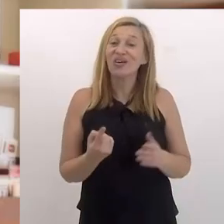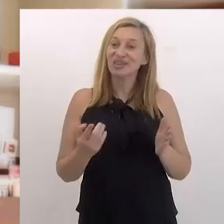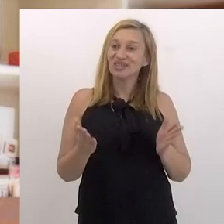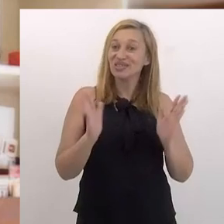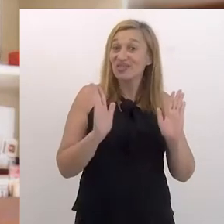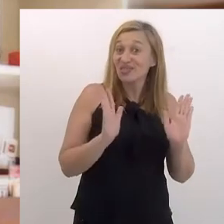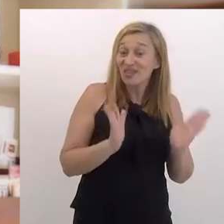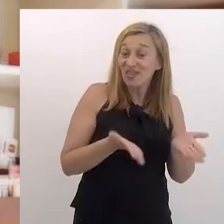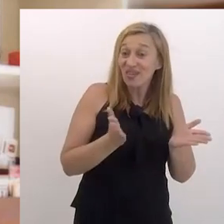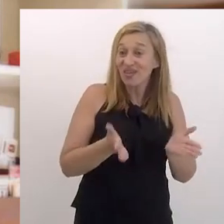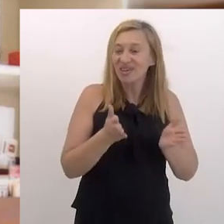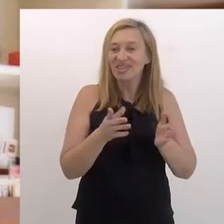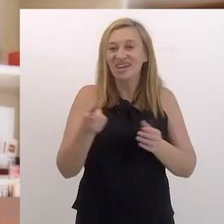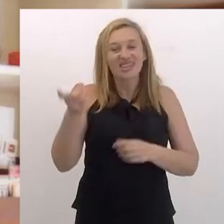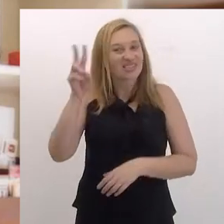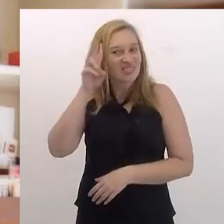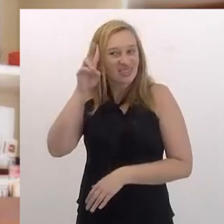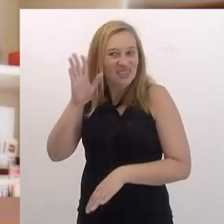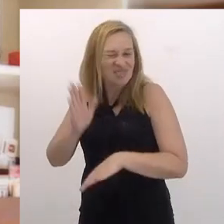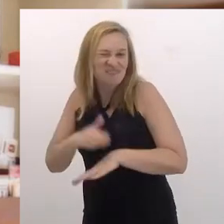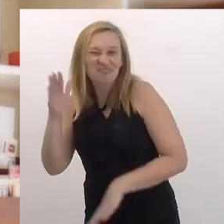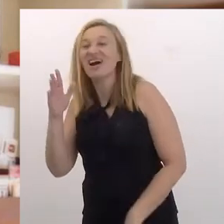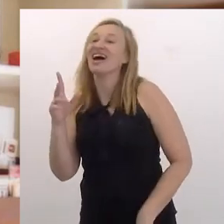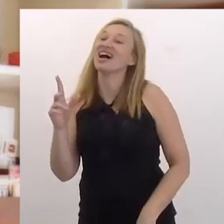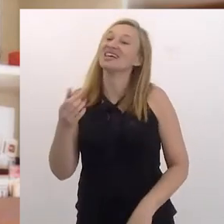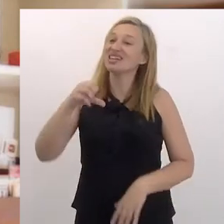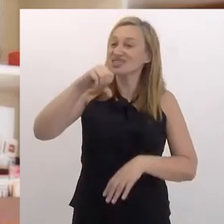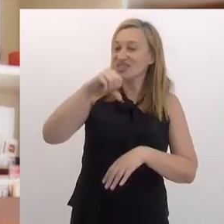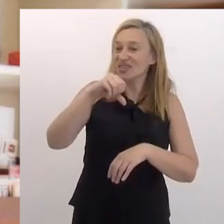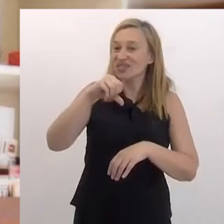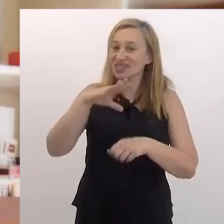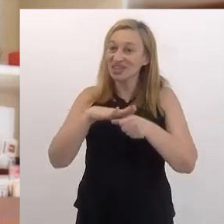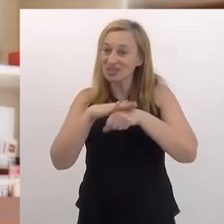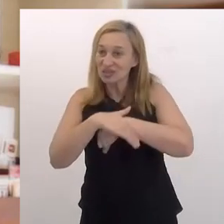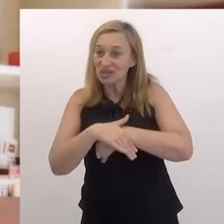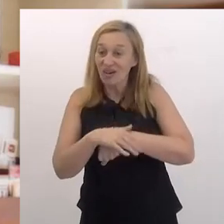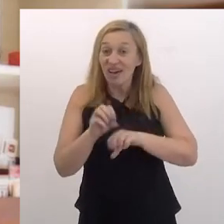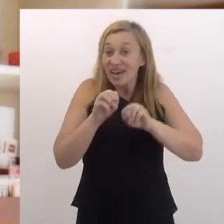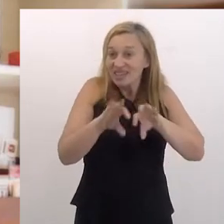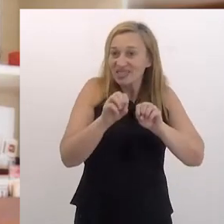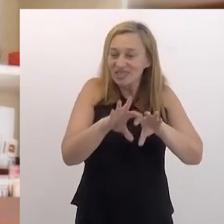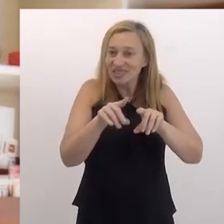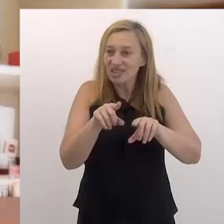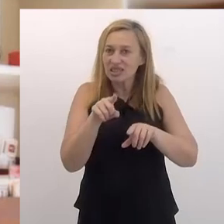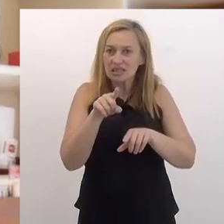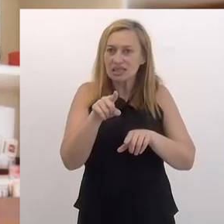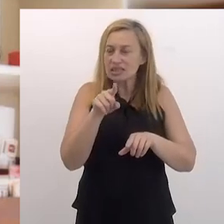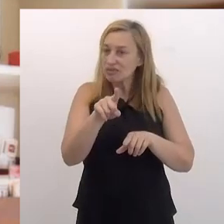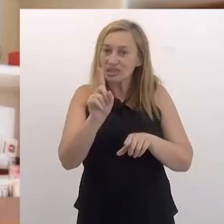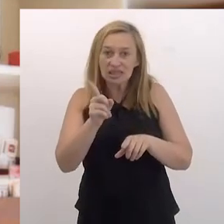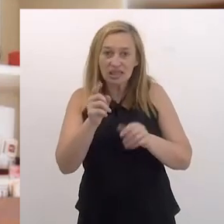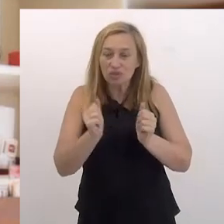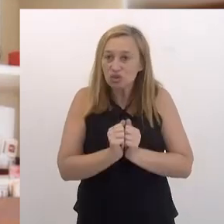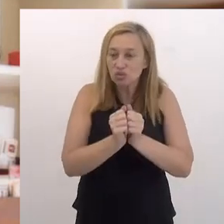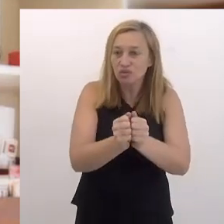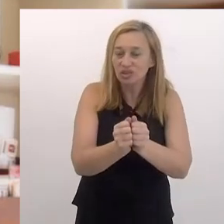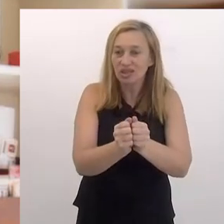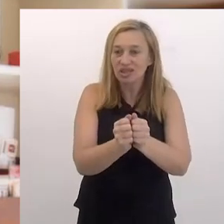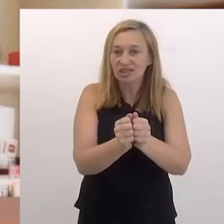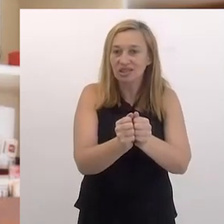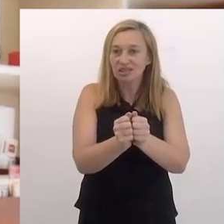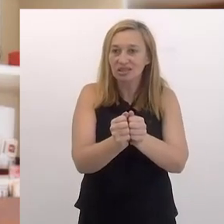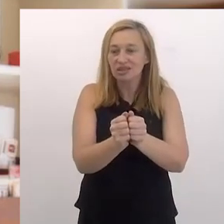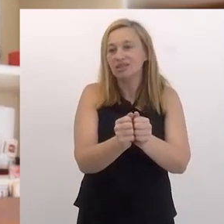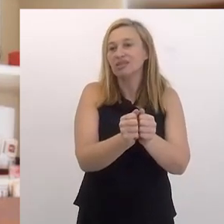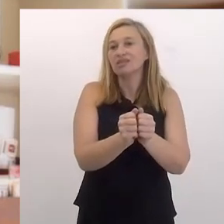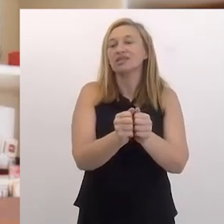O nosso programa fica por aqui na segunda-feira que vem, tem muito mais às nove horas da noite. Educação, se você não